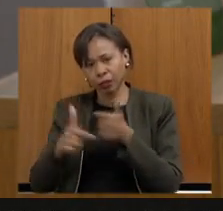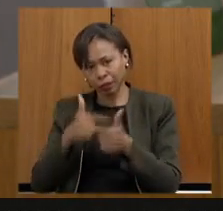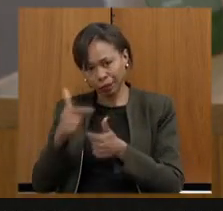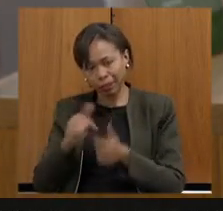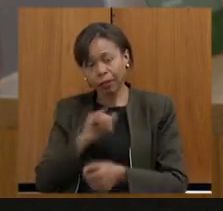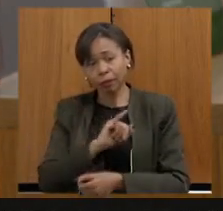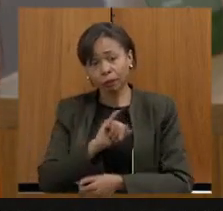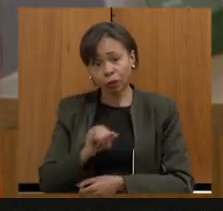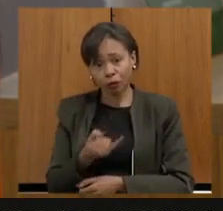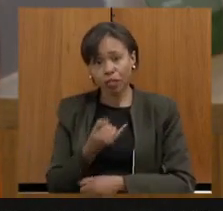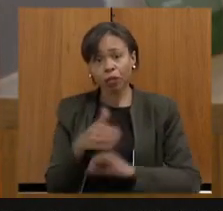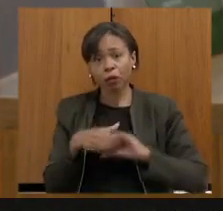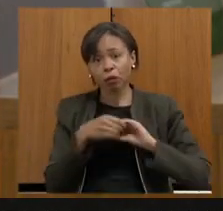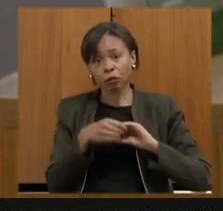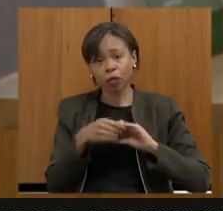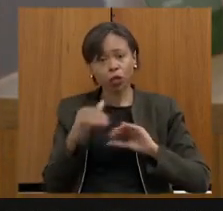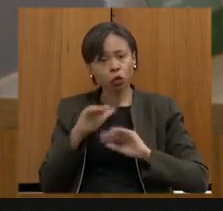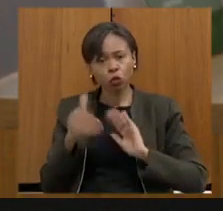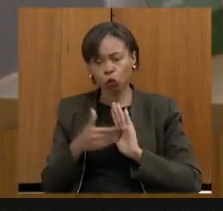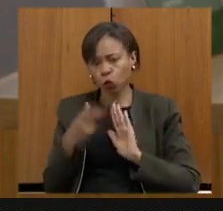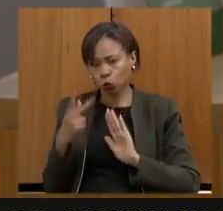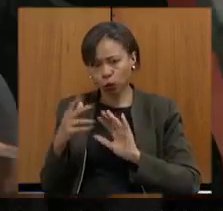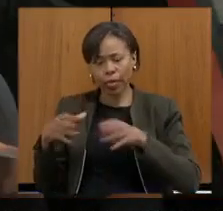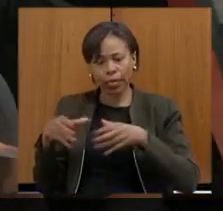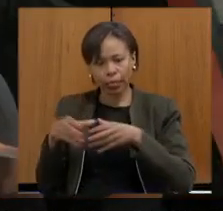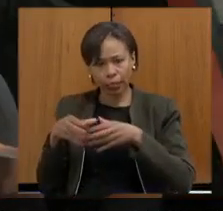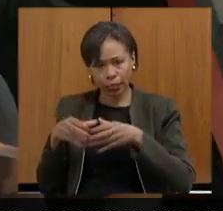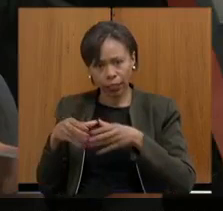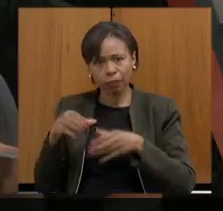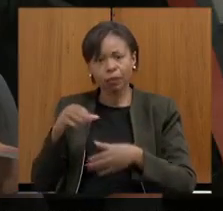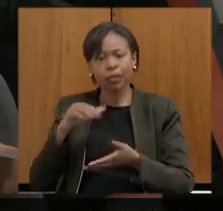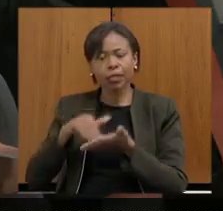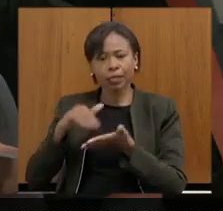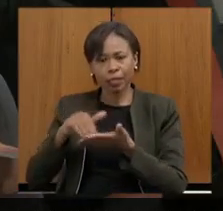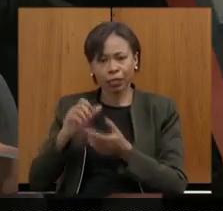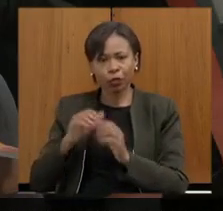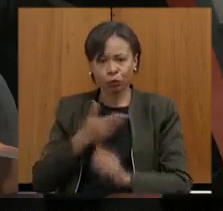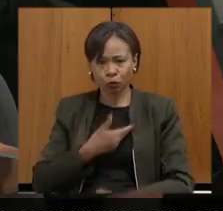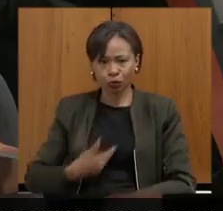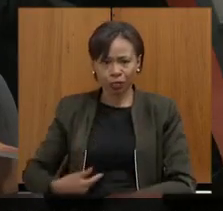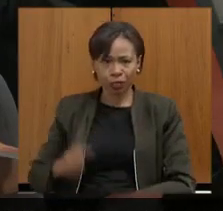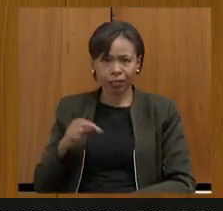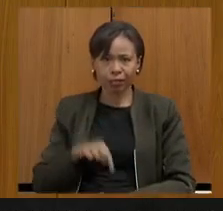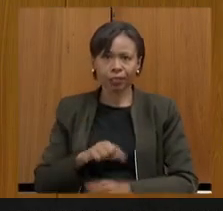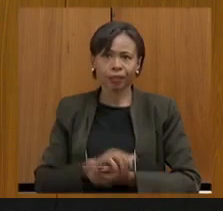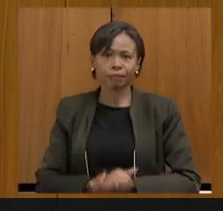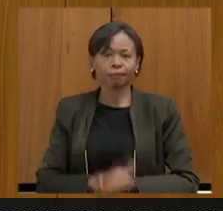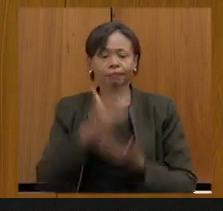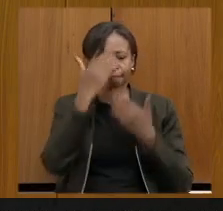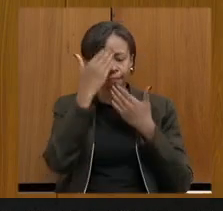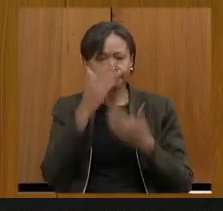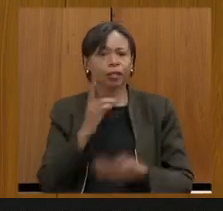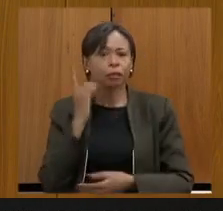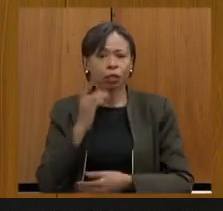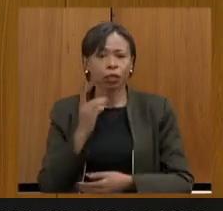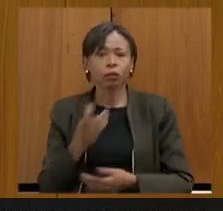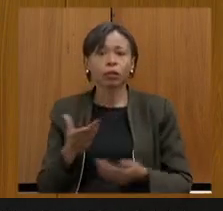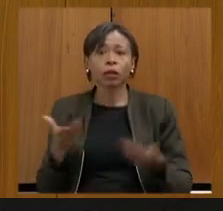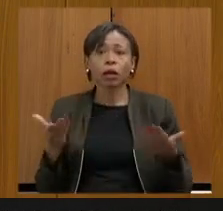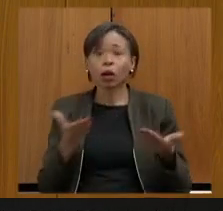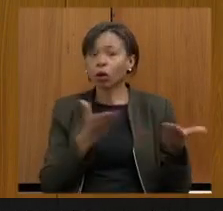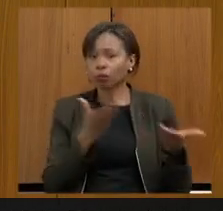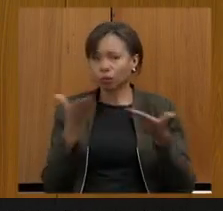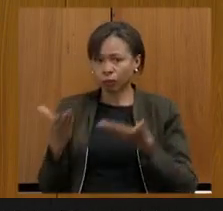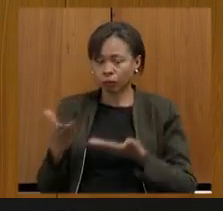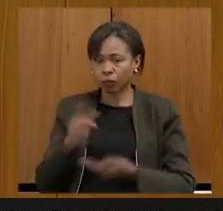aproveito para cumprimentar de novo toda a sua equipe e a equipe da Segove aqui presente muito obrigada Obrigada deputado eu passo as considerações agora